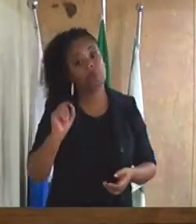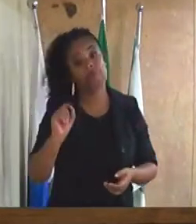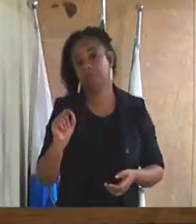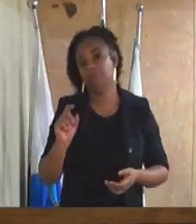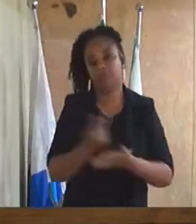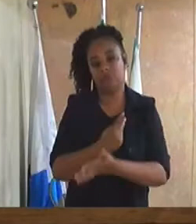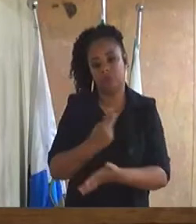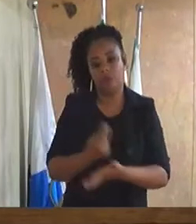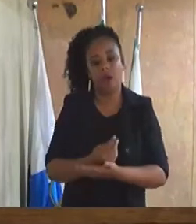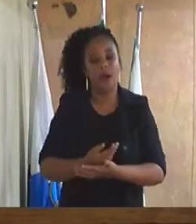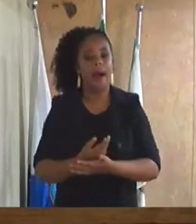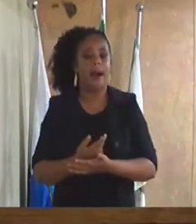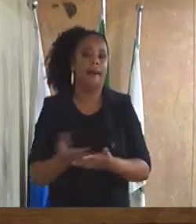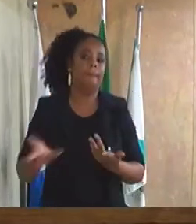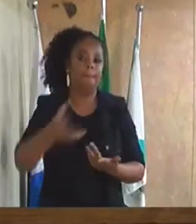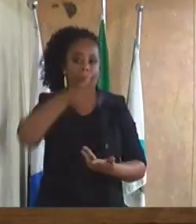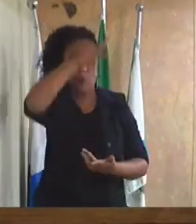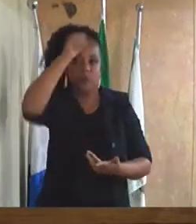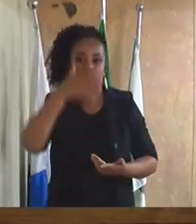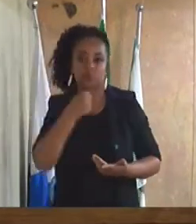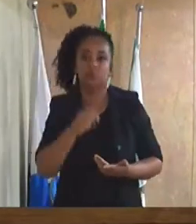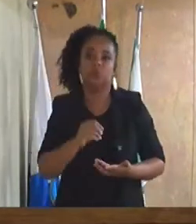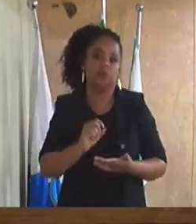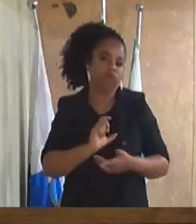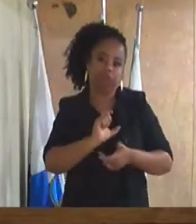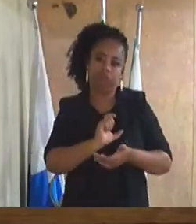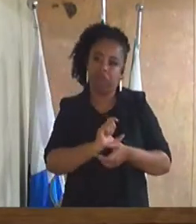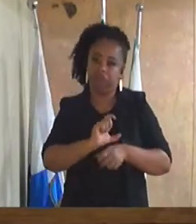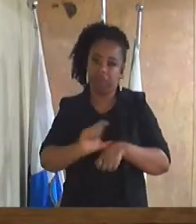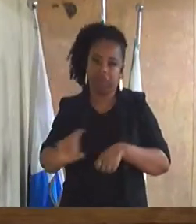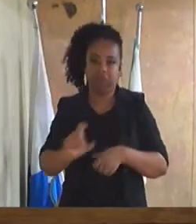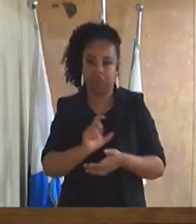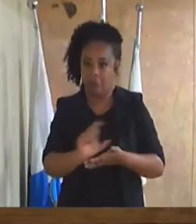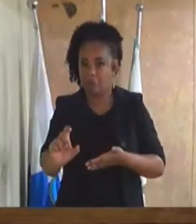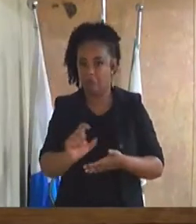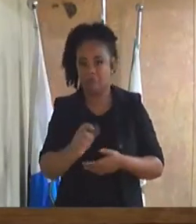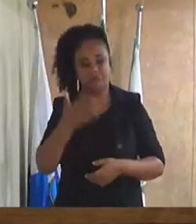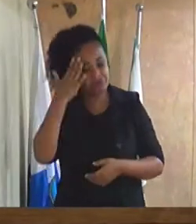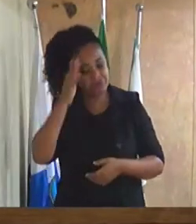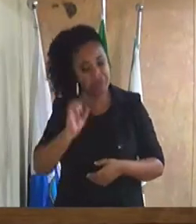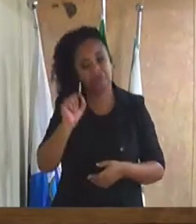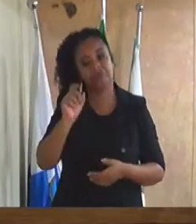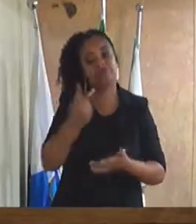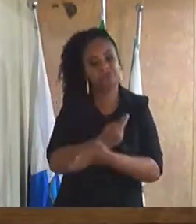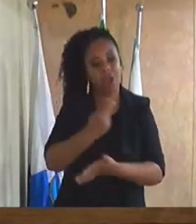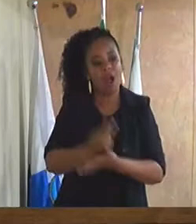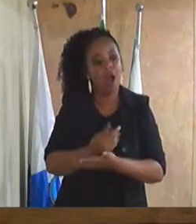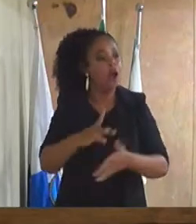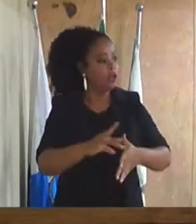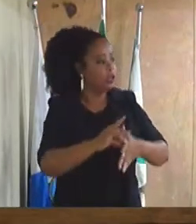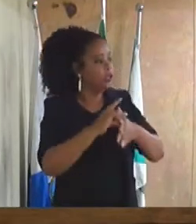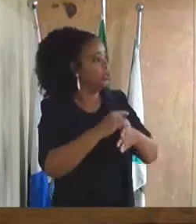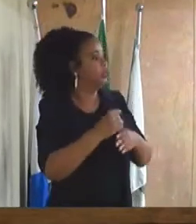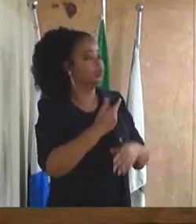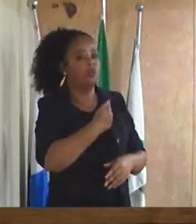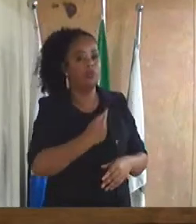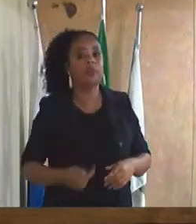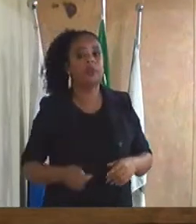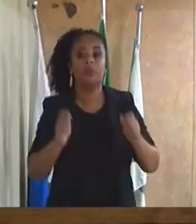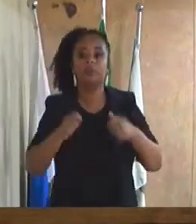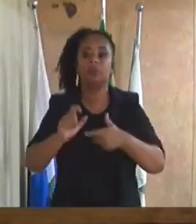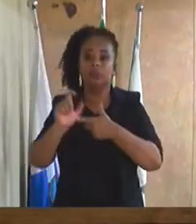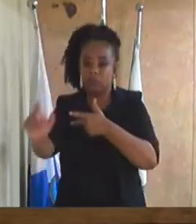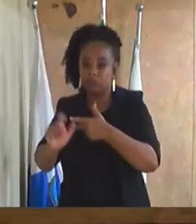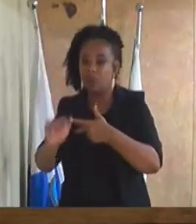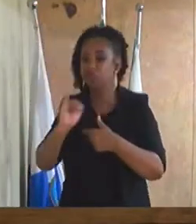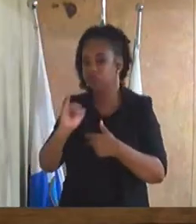não se a prefeitura não está repassando. Então, eu gostaria muito que o líder do governo aí passasse para o executivo esse problema